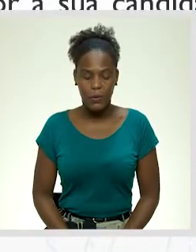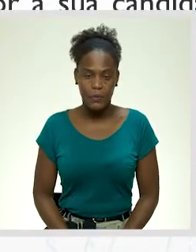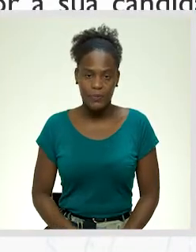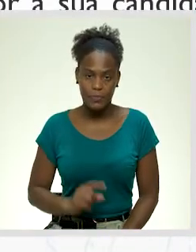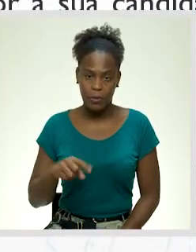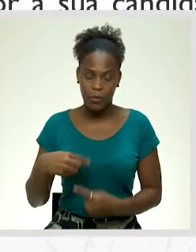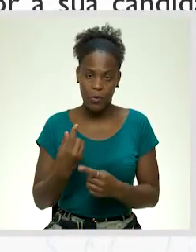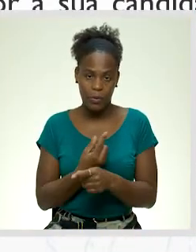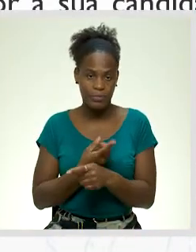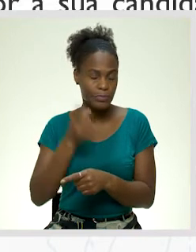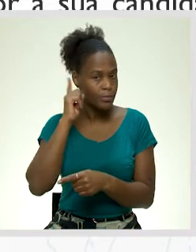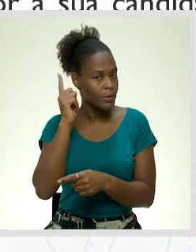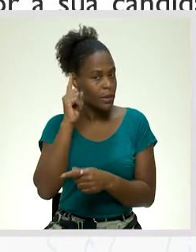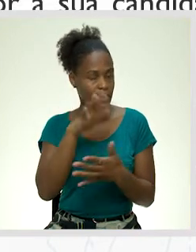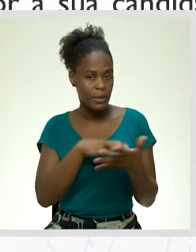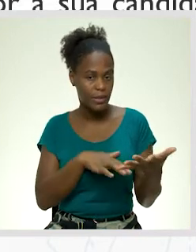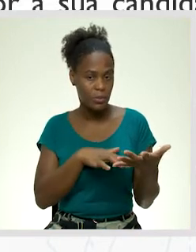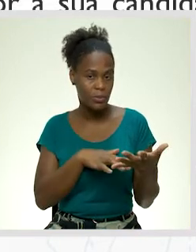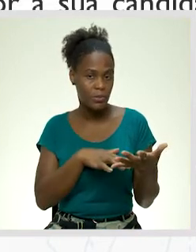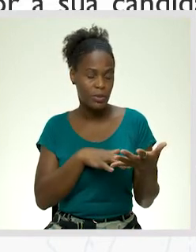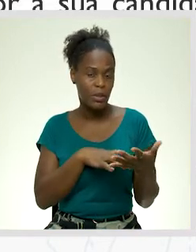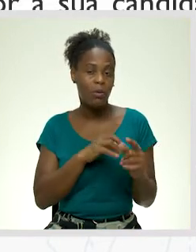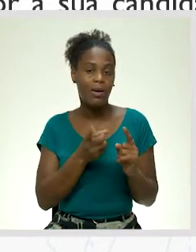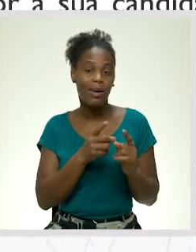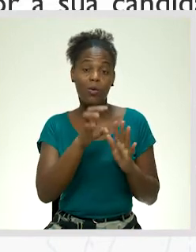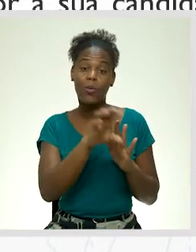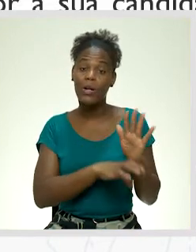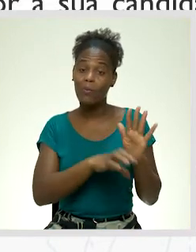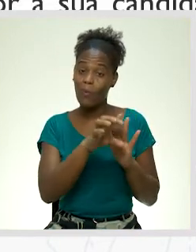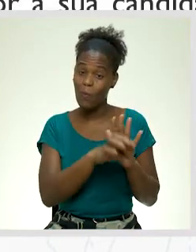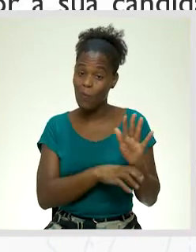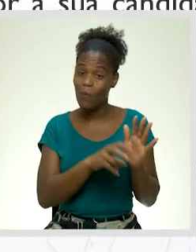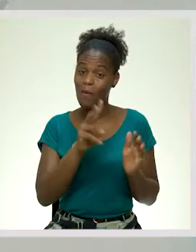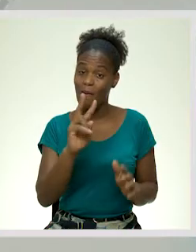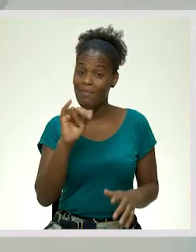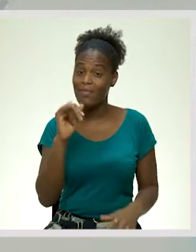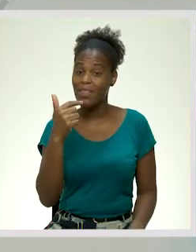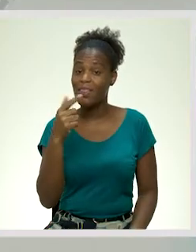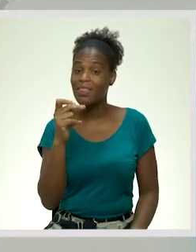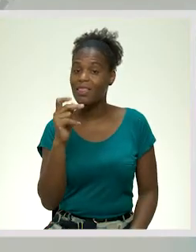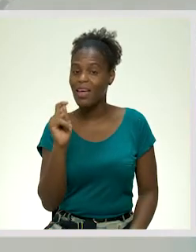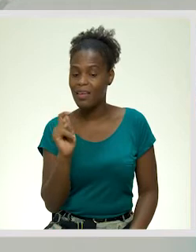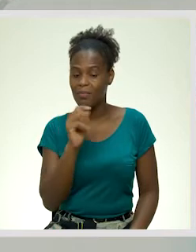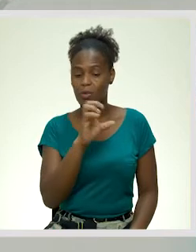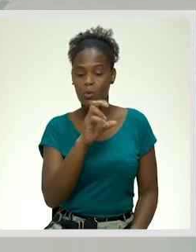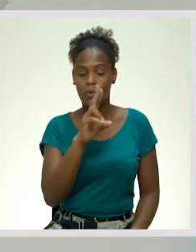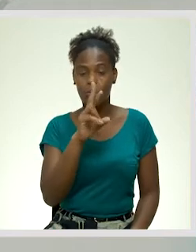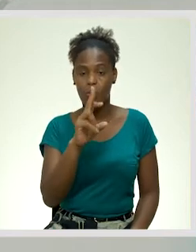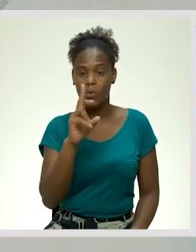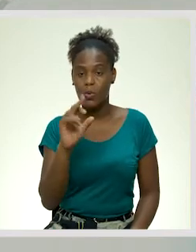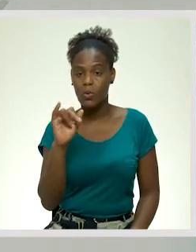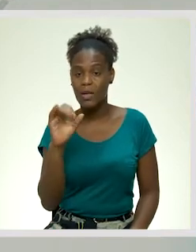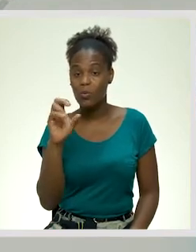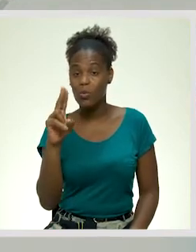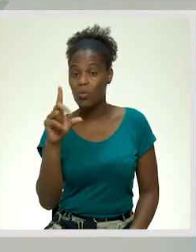outro elemento importante dos textos utilitários é o currículum vitae. Já ouviram falar muitas vezes e há alunos que dizem